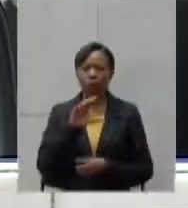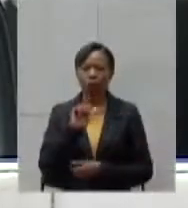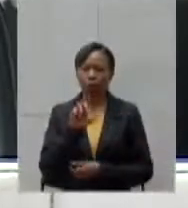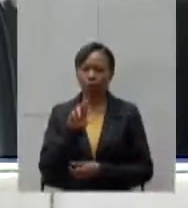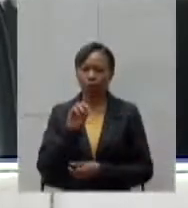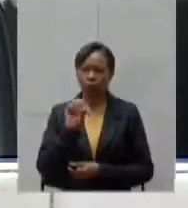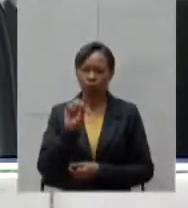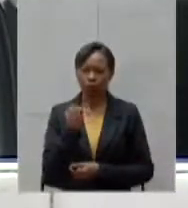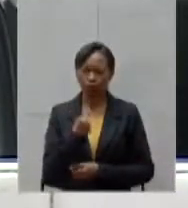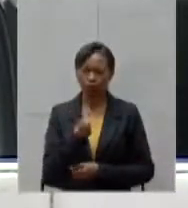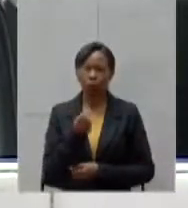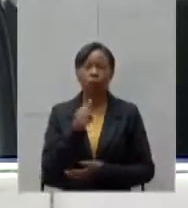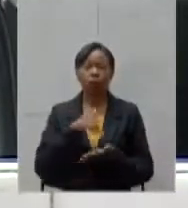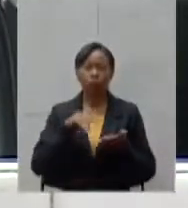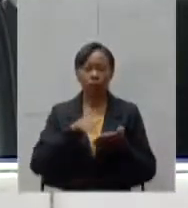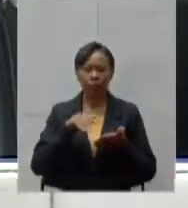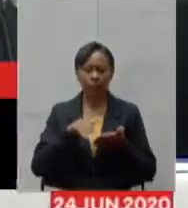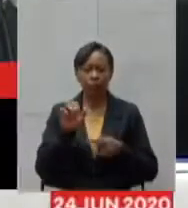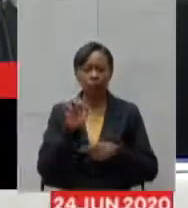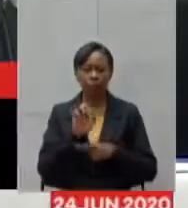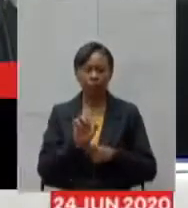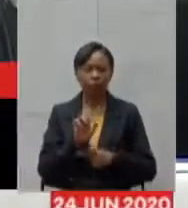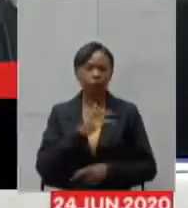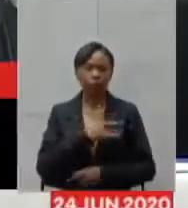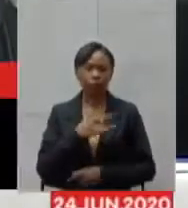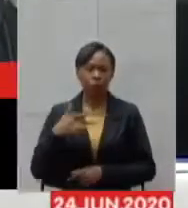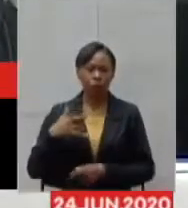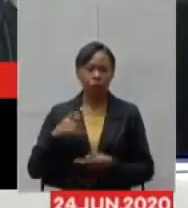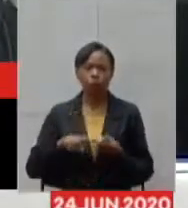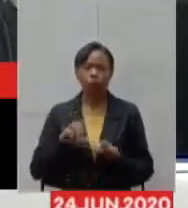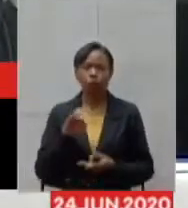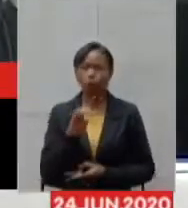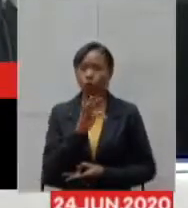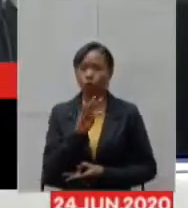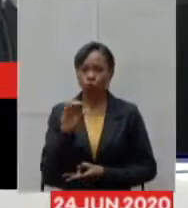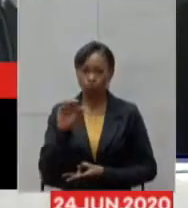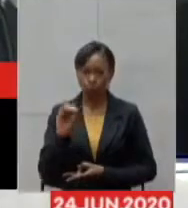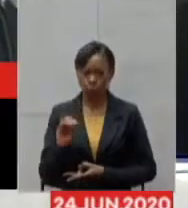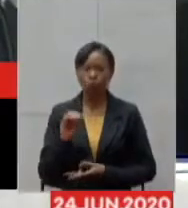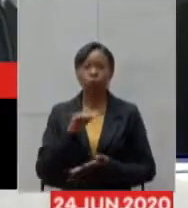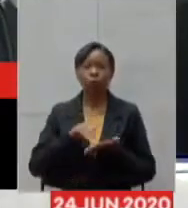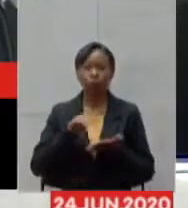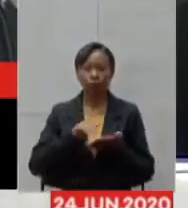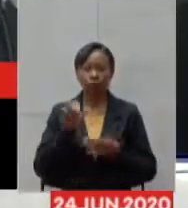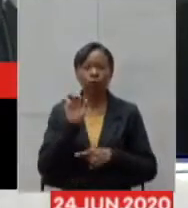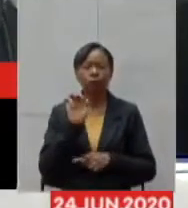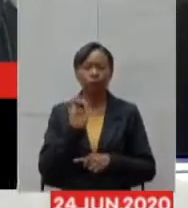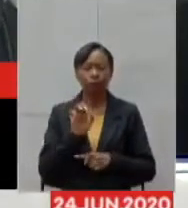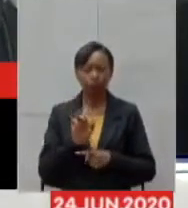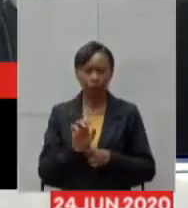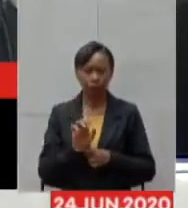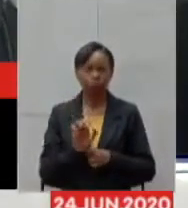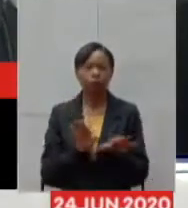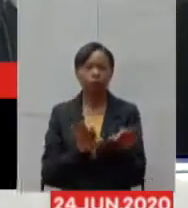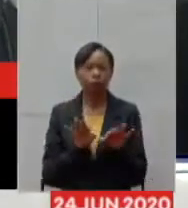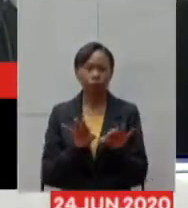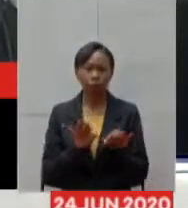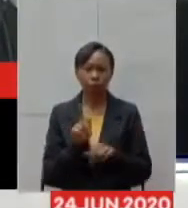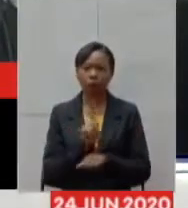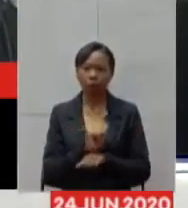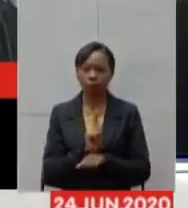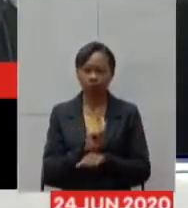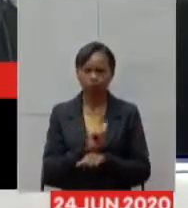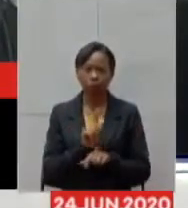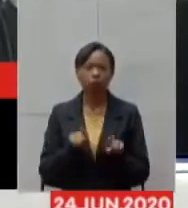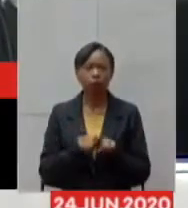recebe hoje secretário de Estado, secretário de Saúde, Carlos Eduardo Amaral, e também de Planejamento e Gestão, Otto Levi, para